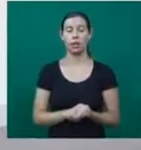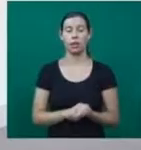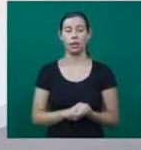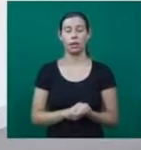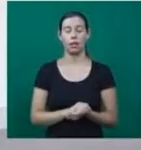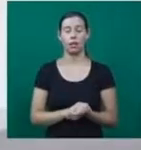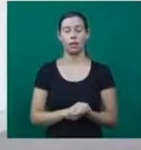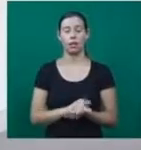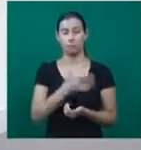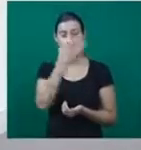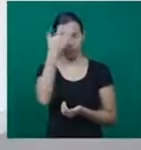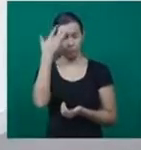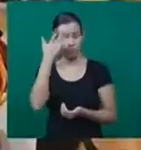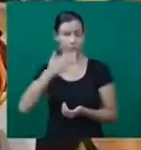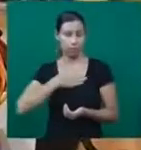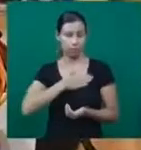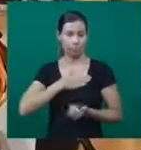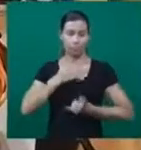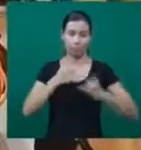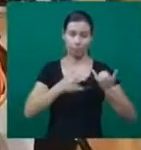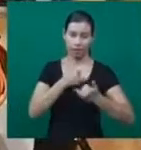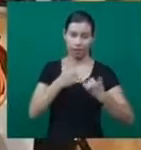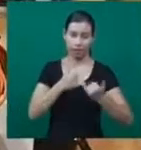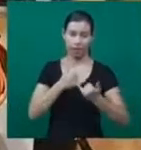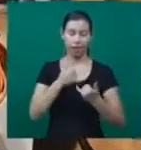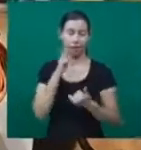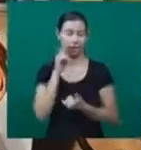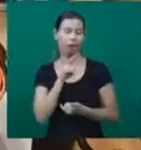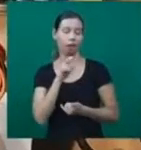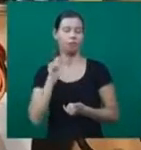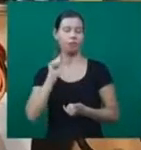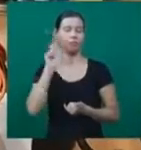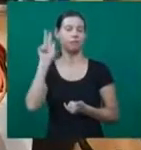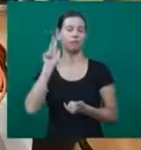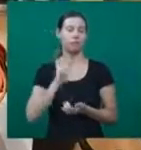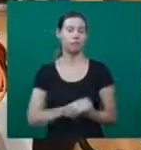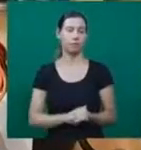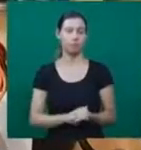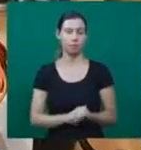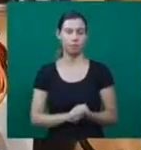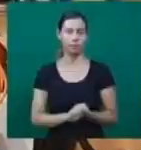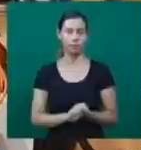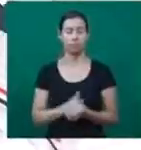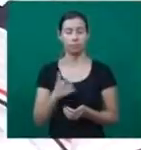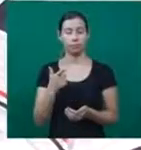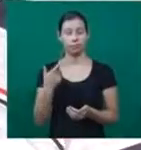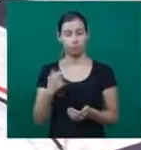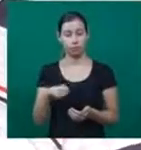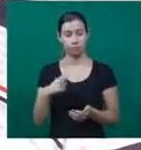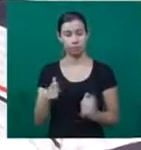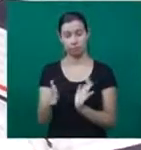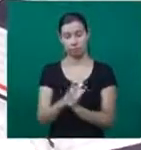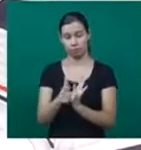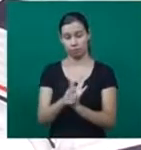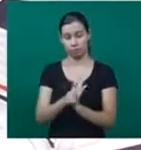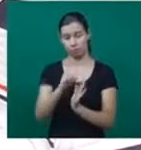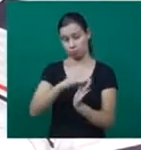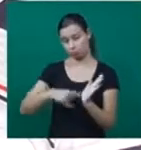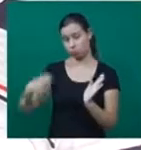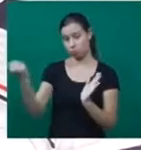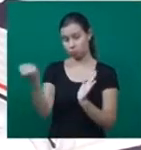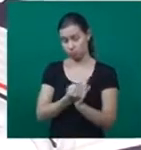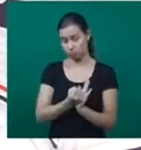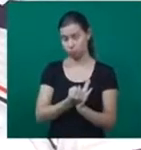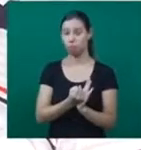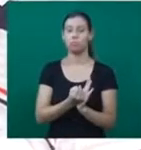valoriza. Além, é claro, da segurança de fornecer o produto. Você vai fazer um contrato para estar mais seguro, né? E como você faria esse